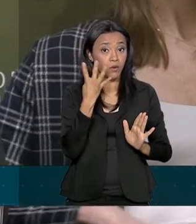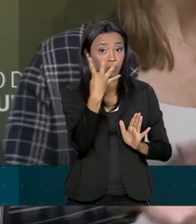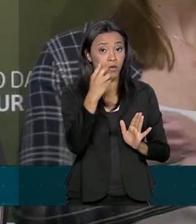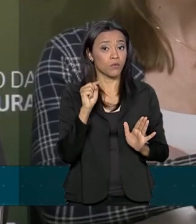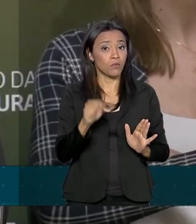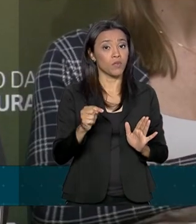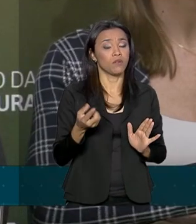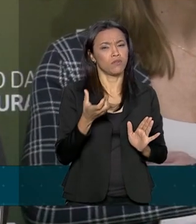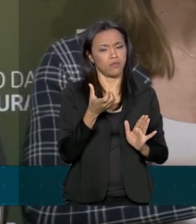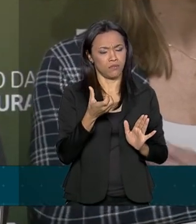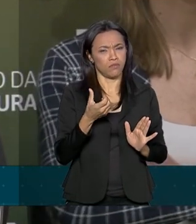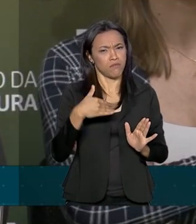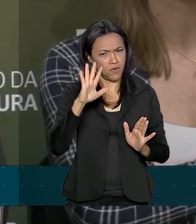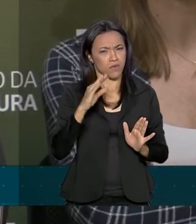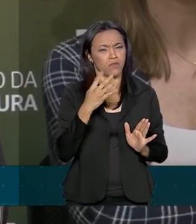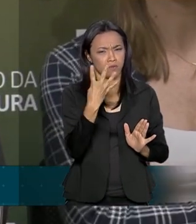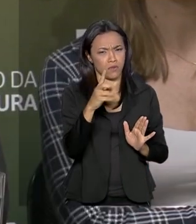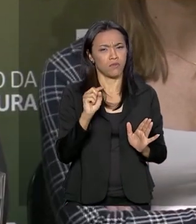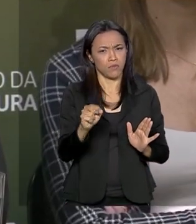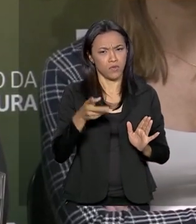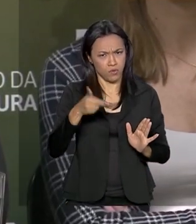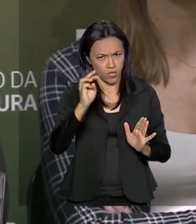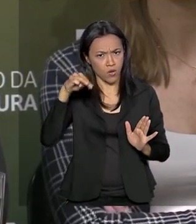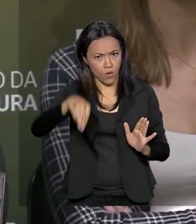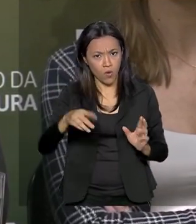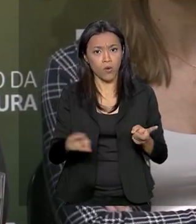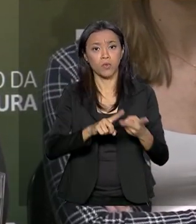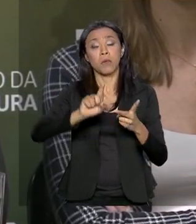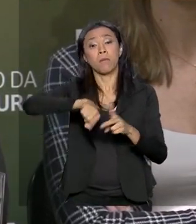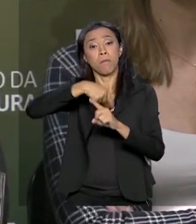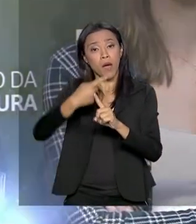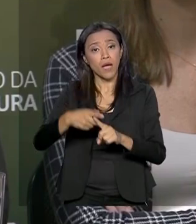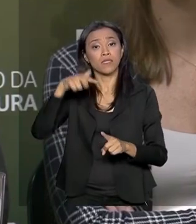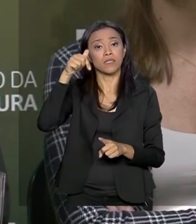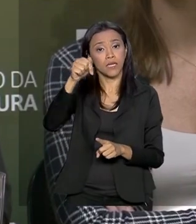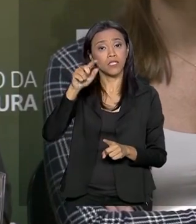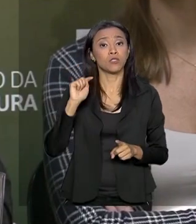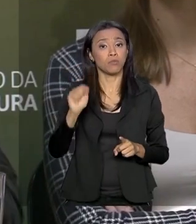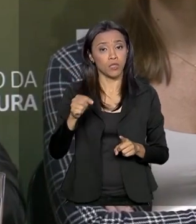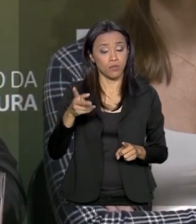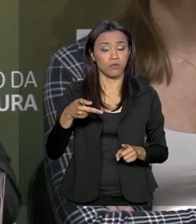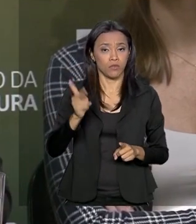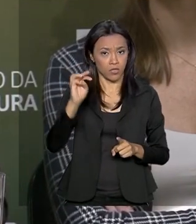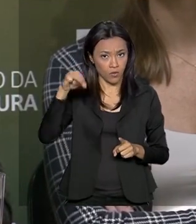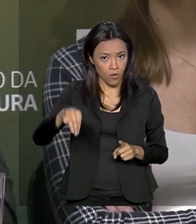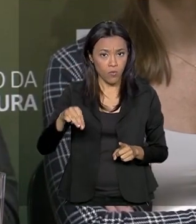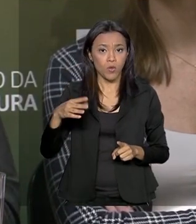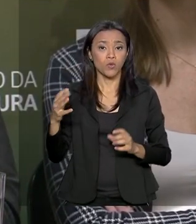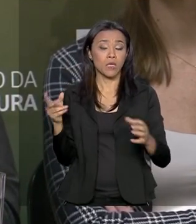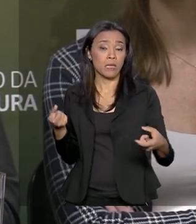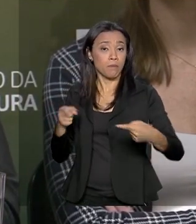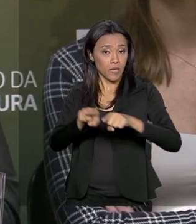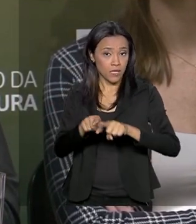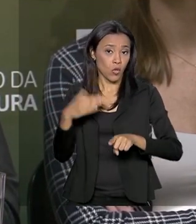Paraná, estamos trabalhando na estruturação de mais 7.200 quilômetros com o BNDES, rodovias que estão aí espalhadas pelo Brasil inteiro. Obrigado.